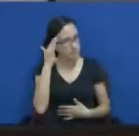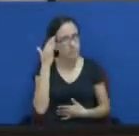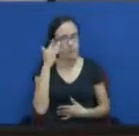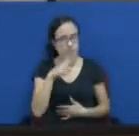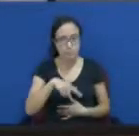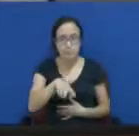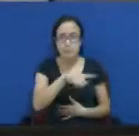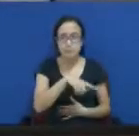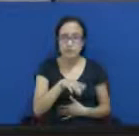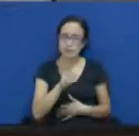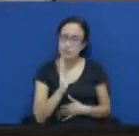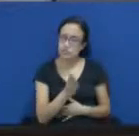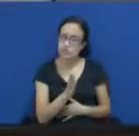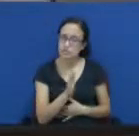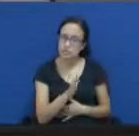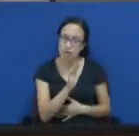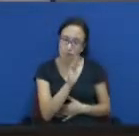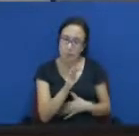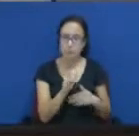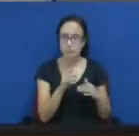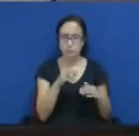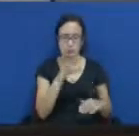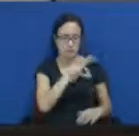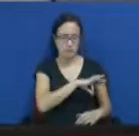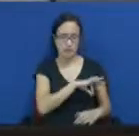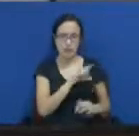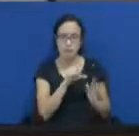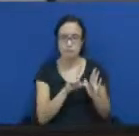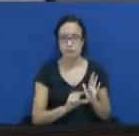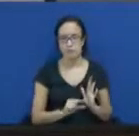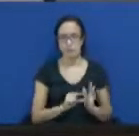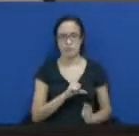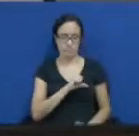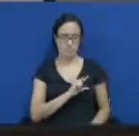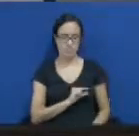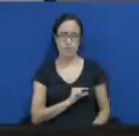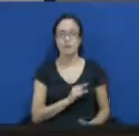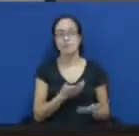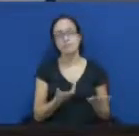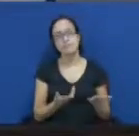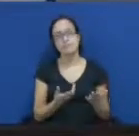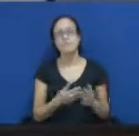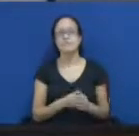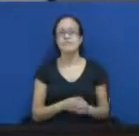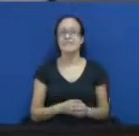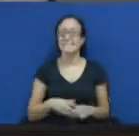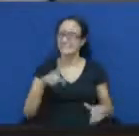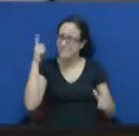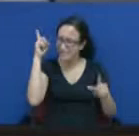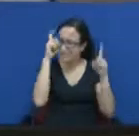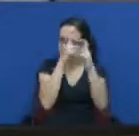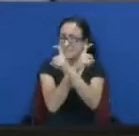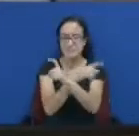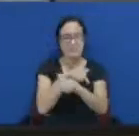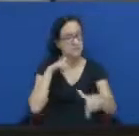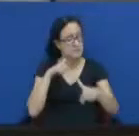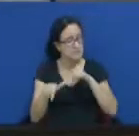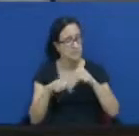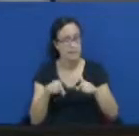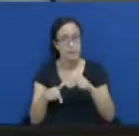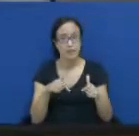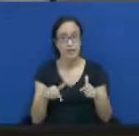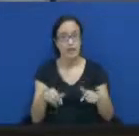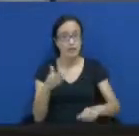baixos salários e já têm todas as dificuldades para desenvolver a sua atividade no ambiente de trabalho. Entendemos que a licença